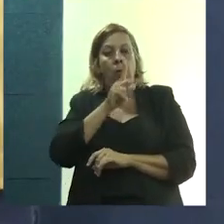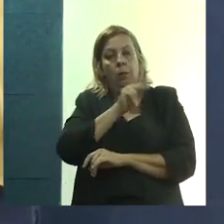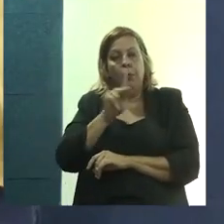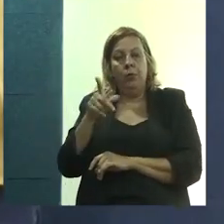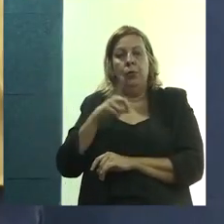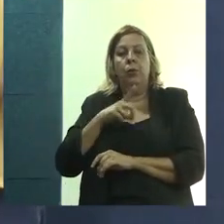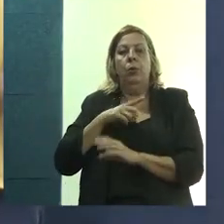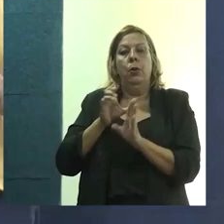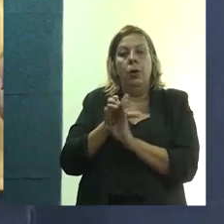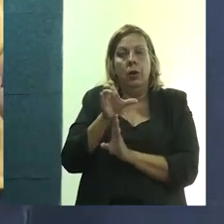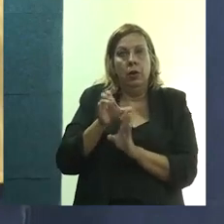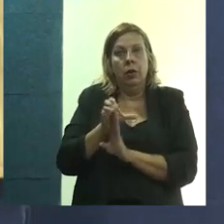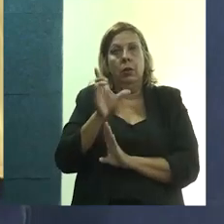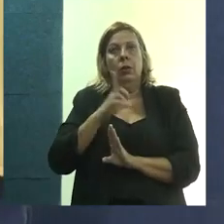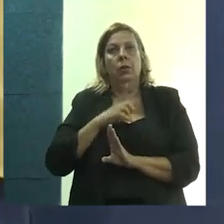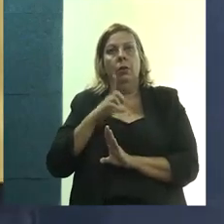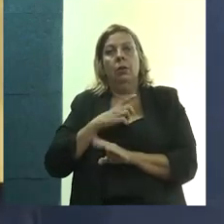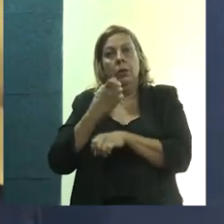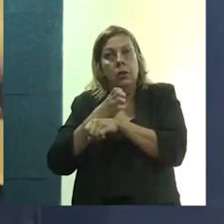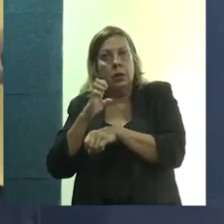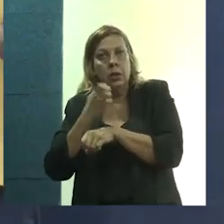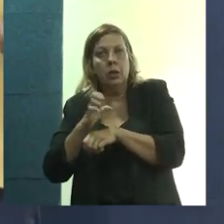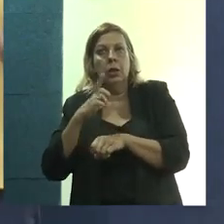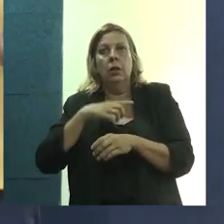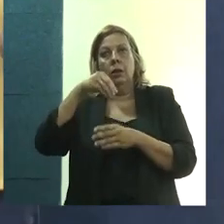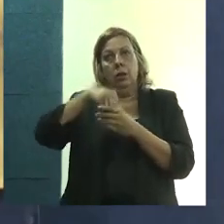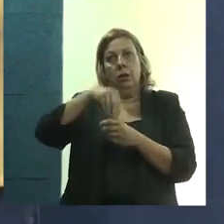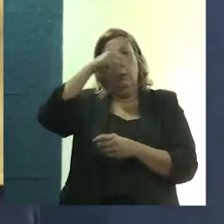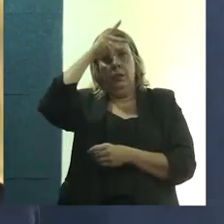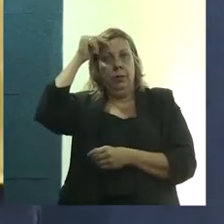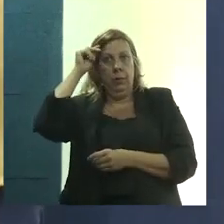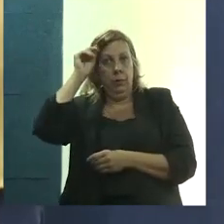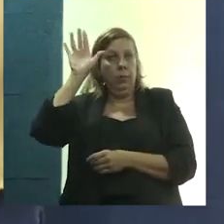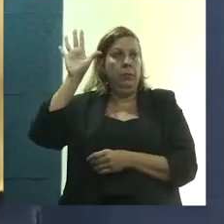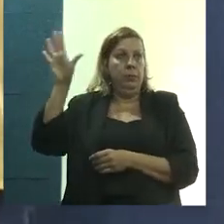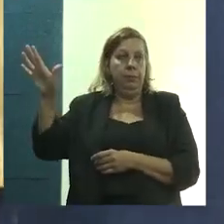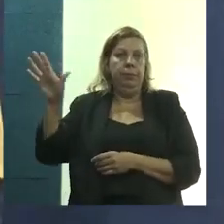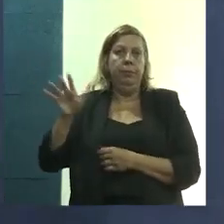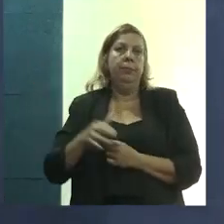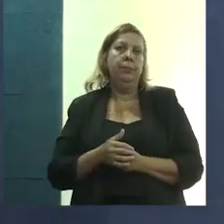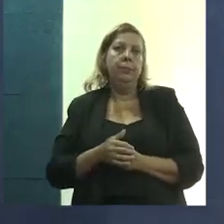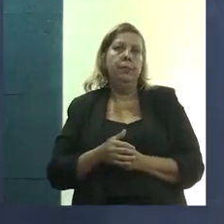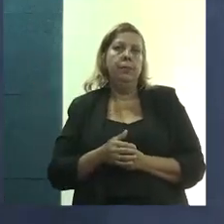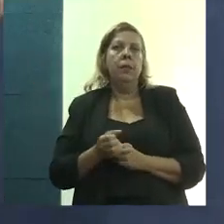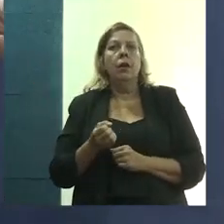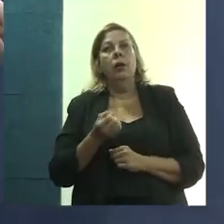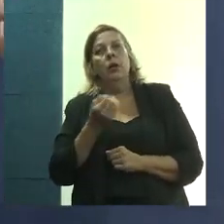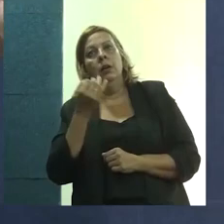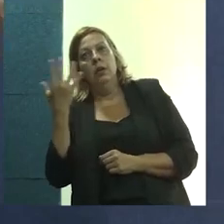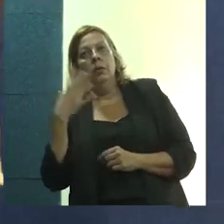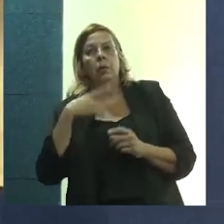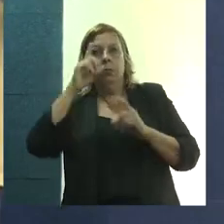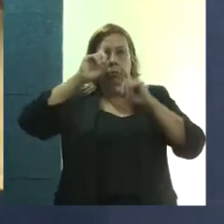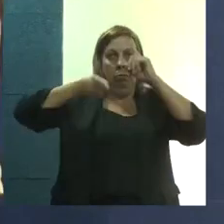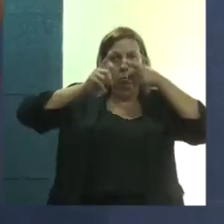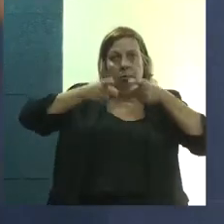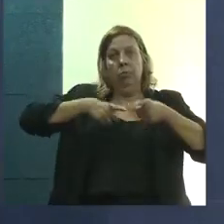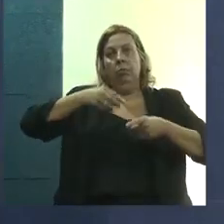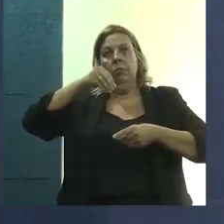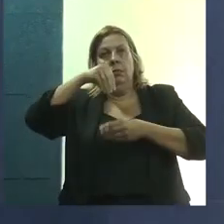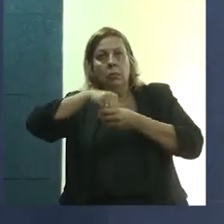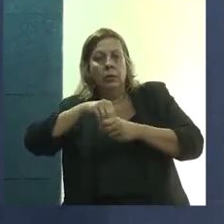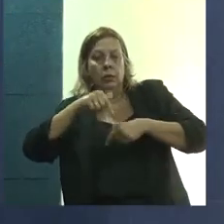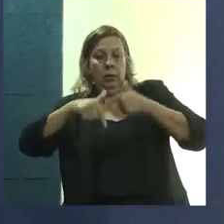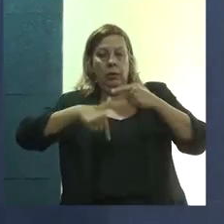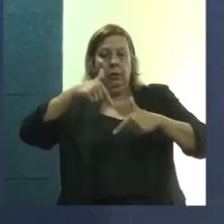gerido por professores orientadores dos estagiários da Prefeitura. Então, aqui há algumas demandas na época